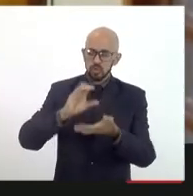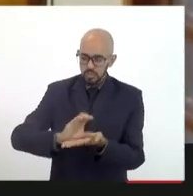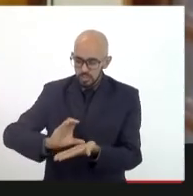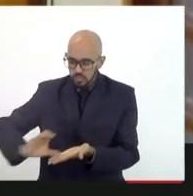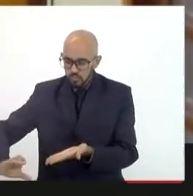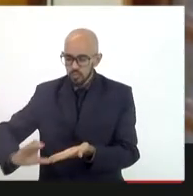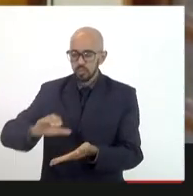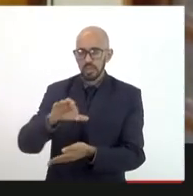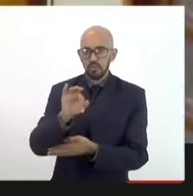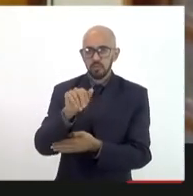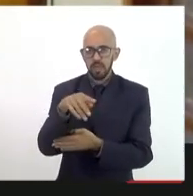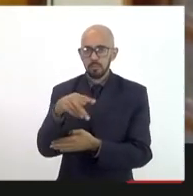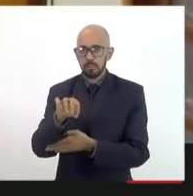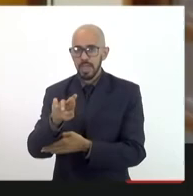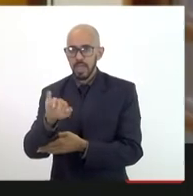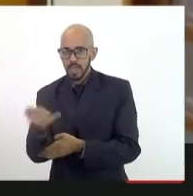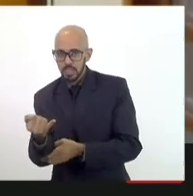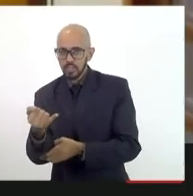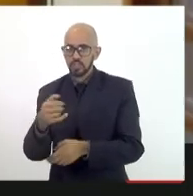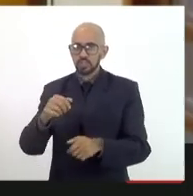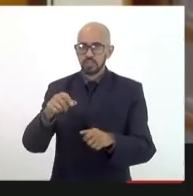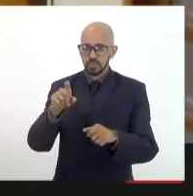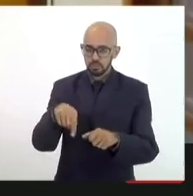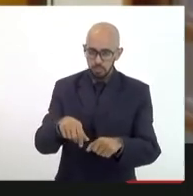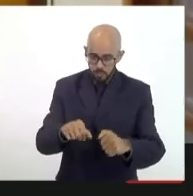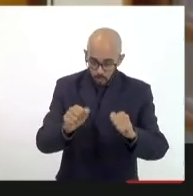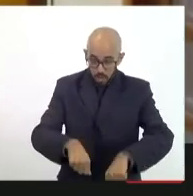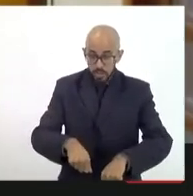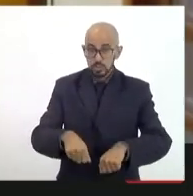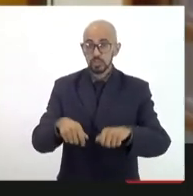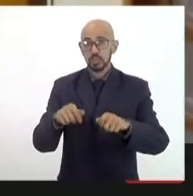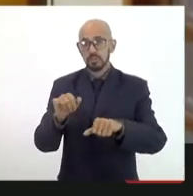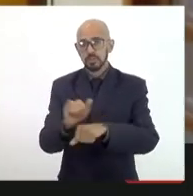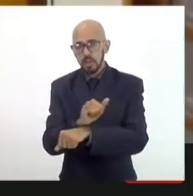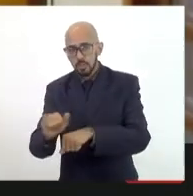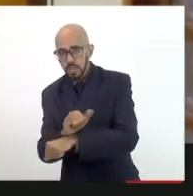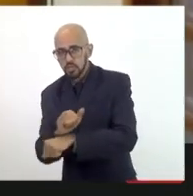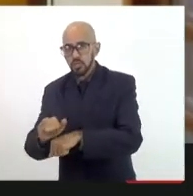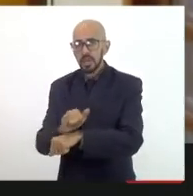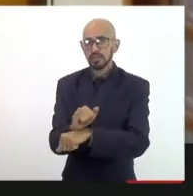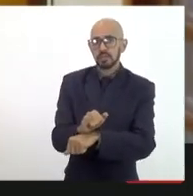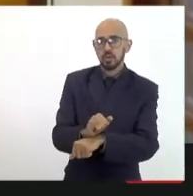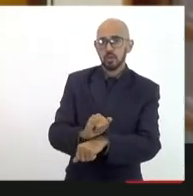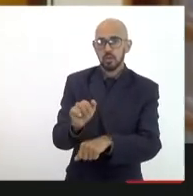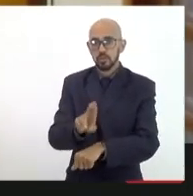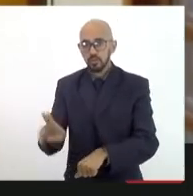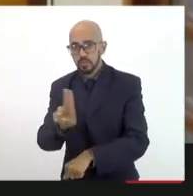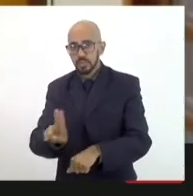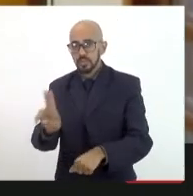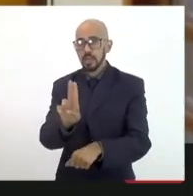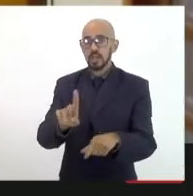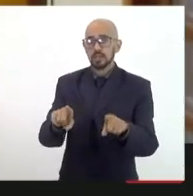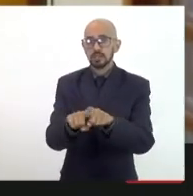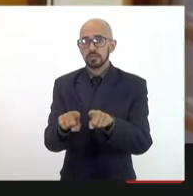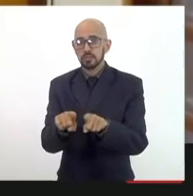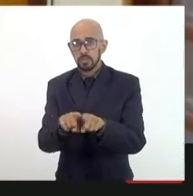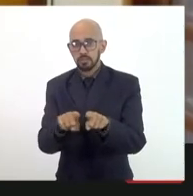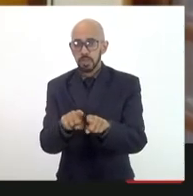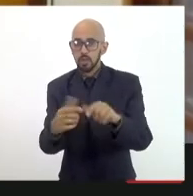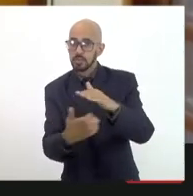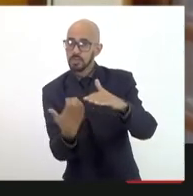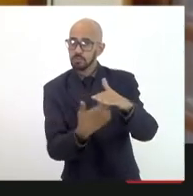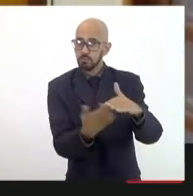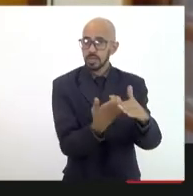sentido de ser uma articuladora de ações tanto entre as universidades e empresas